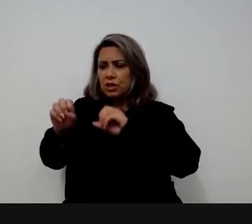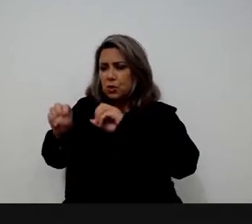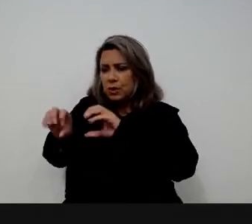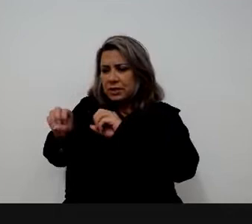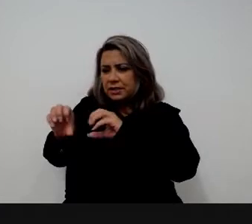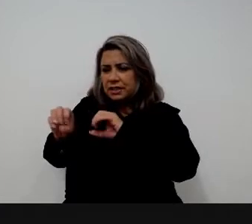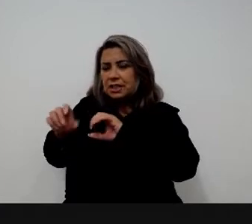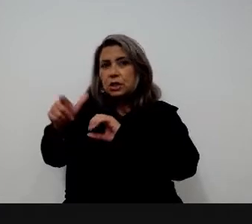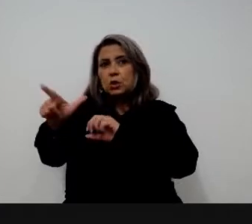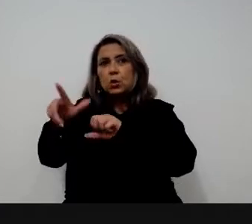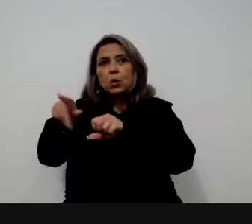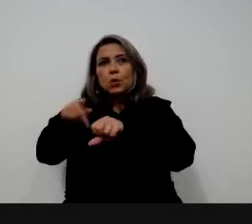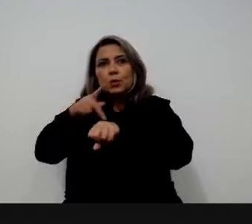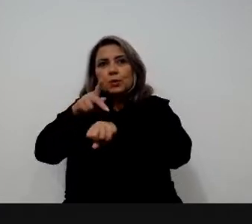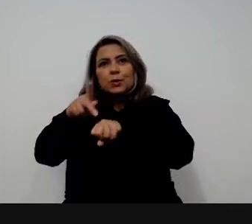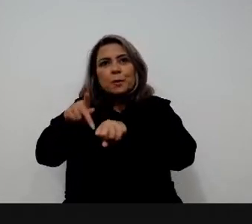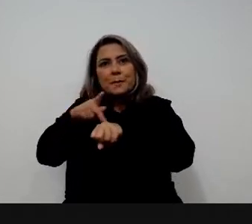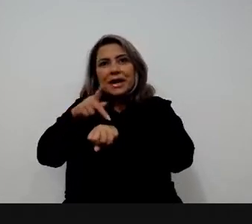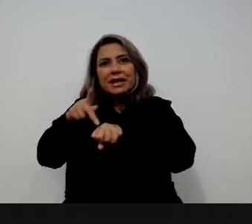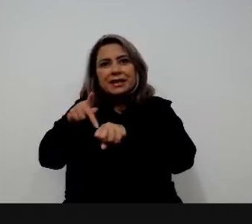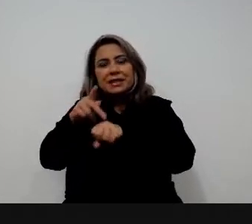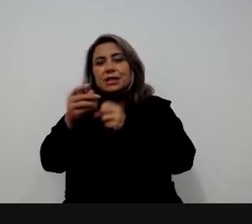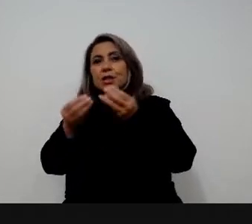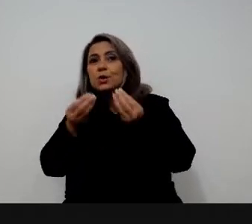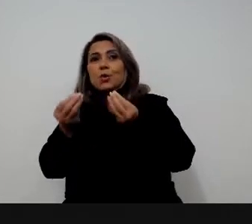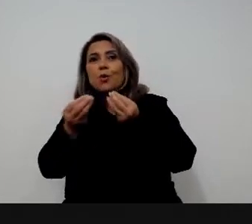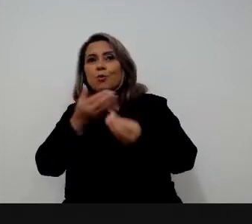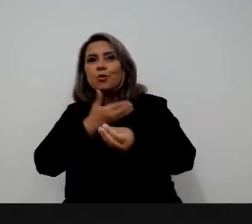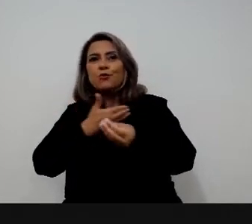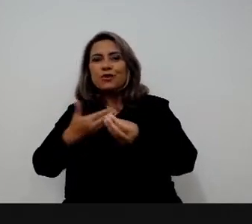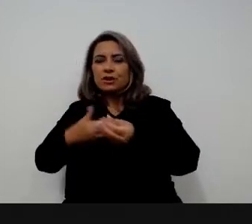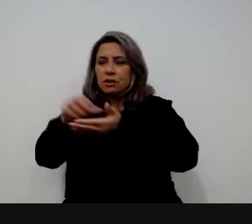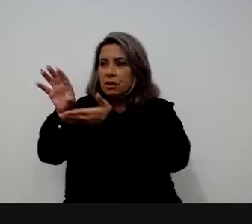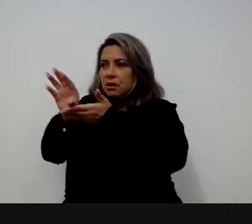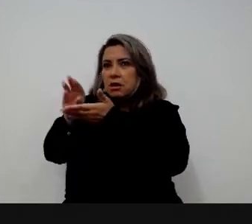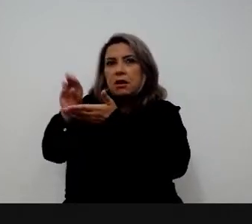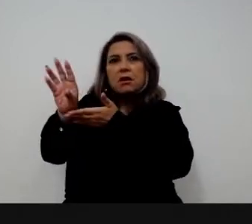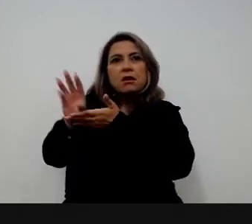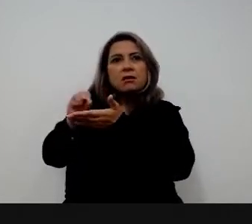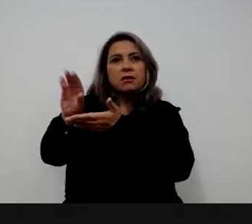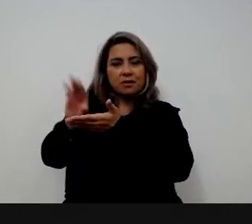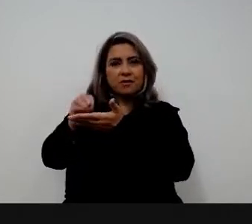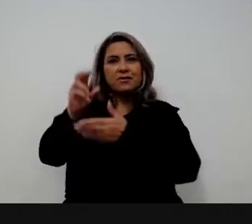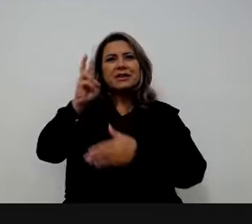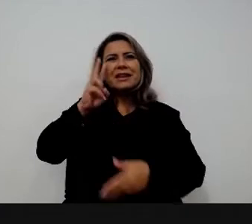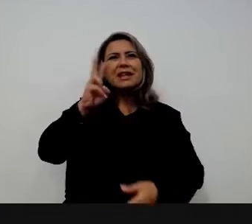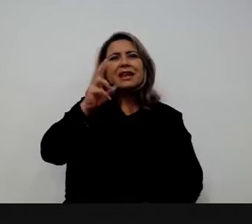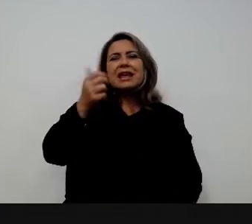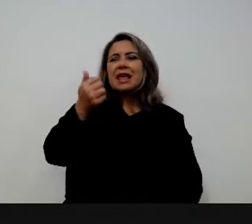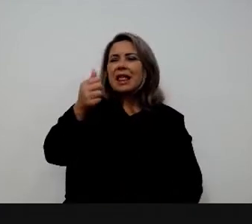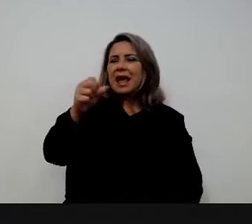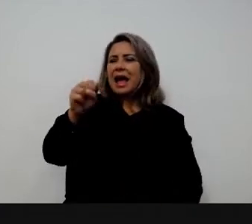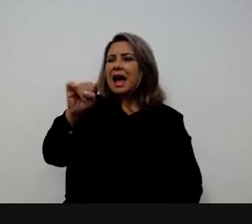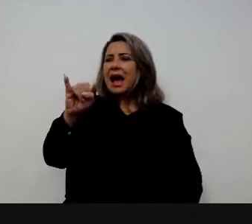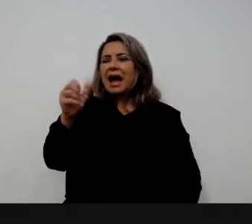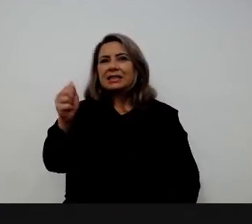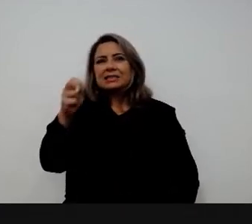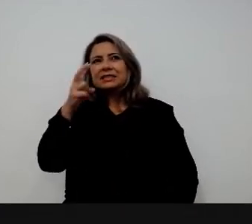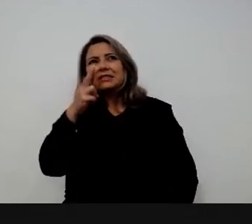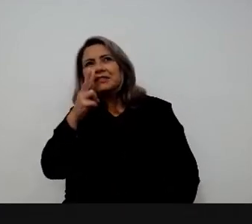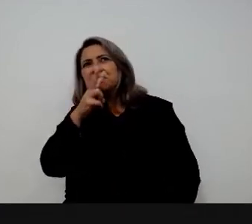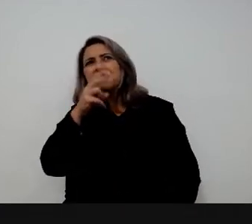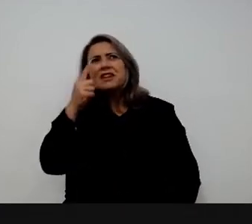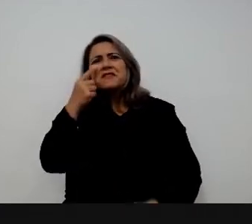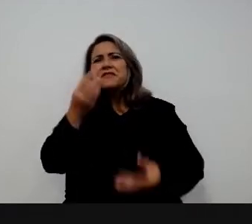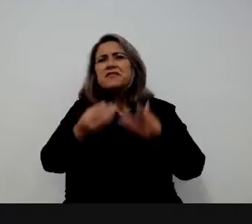Ásia, é muito interessante a gente olhar para a Ásia sobre isso, porque, por muito tempo, a Ásia ficou olhando para Ocidente em como fazer muita coisa, em como